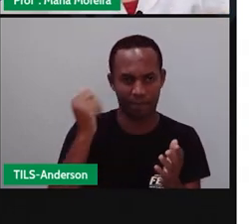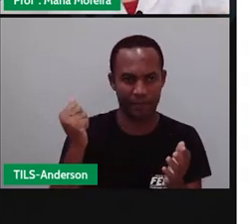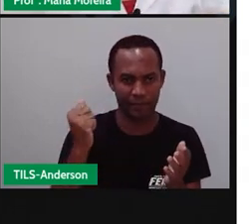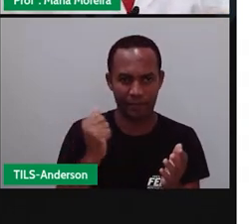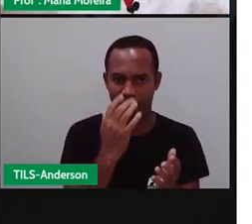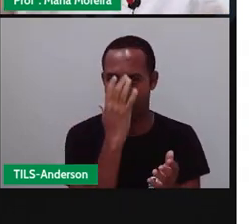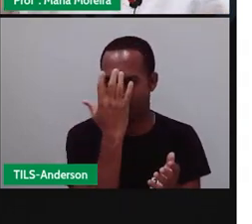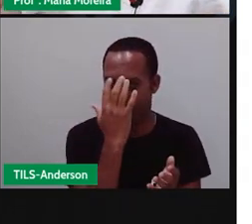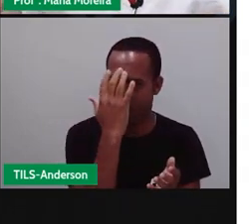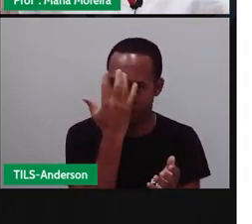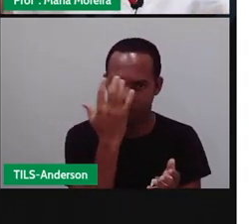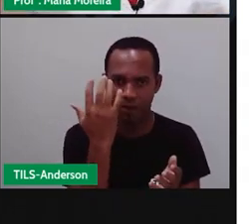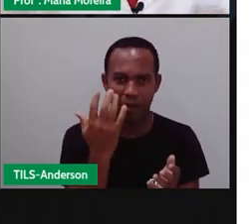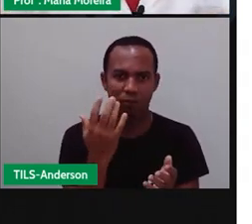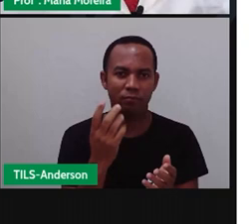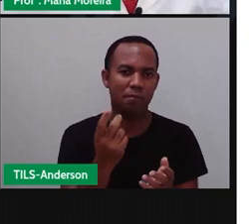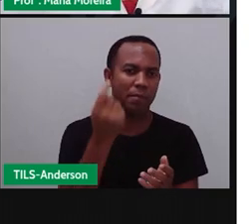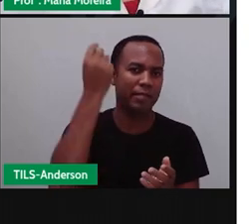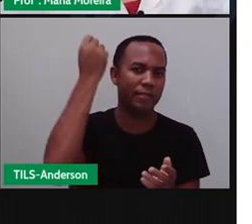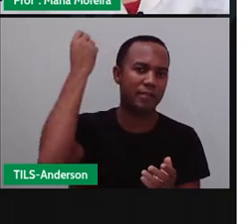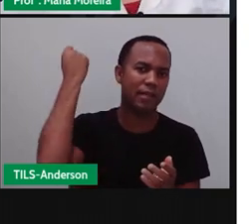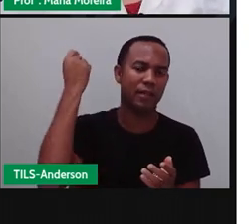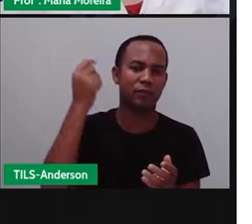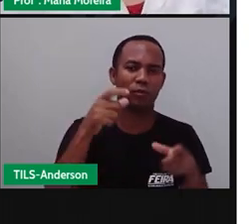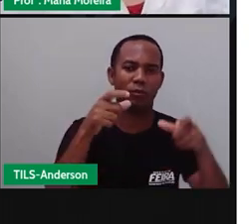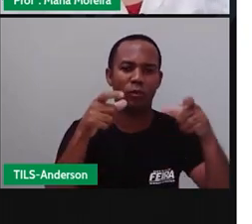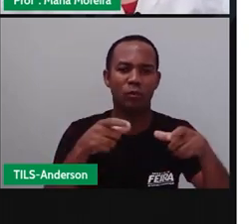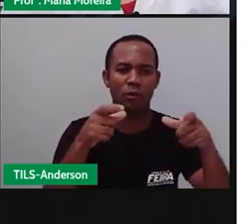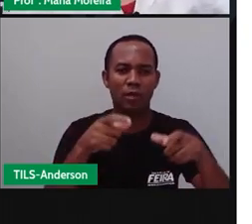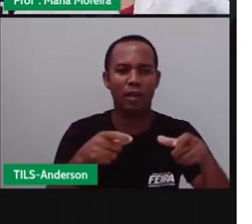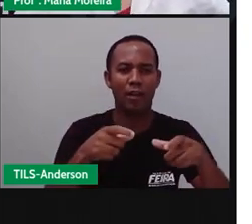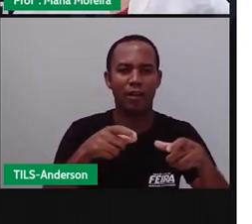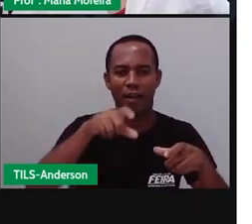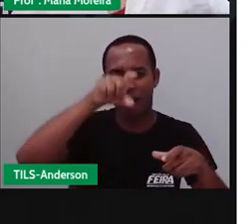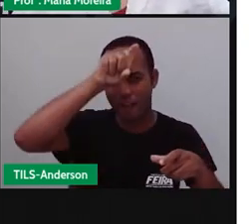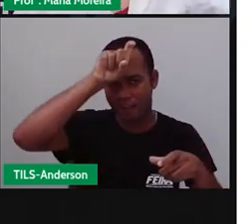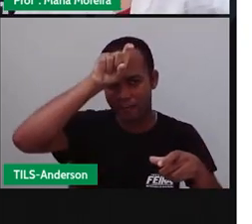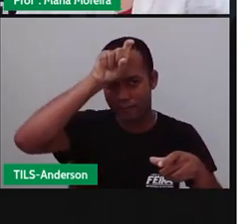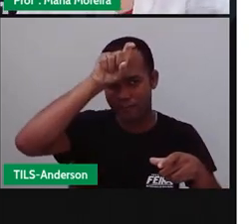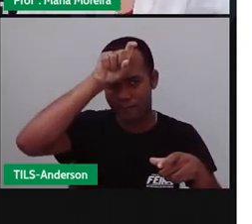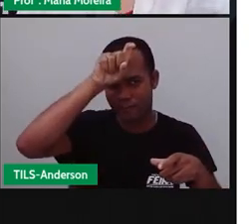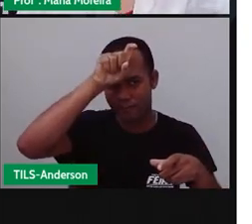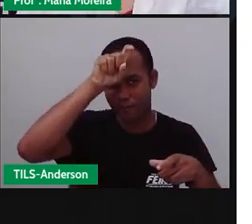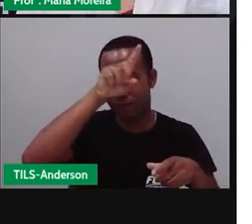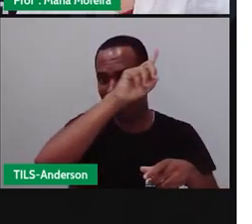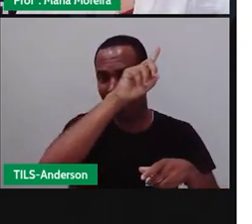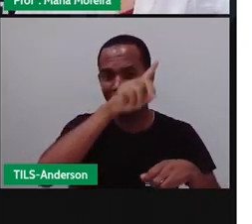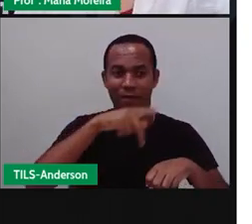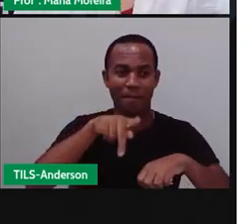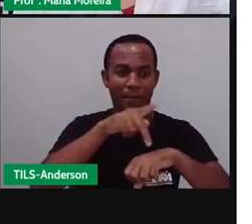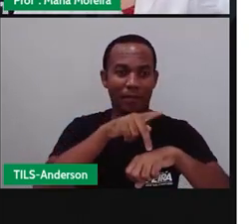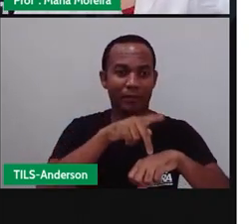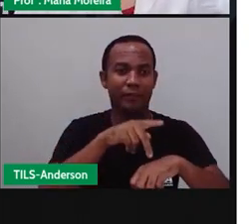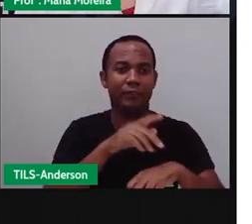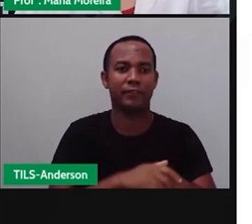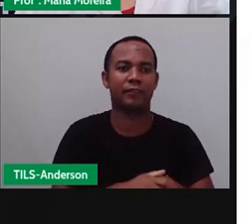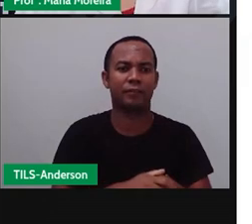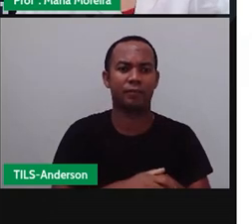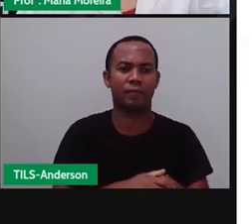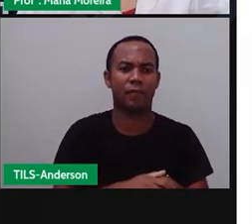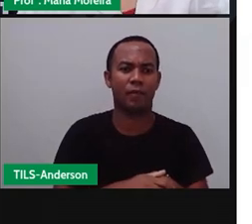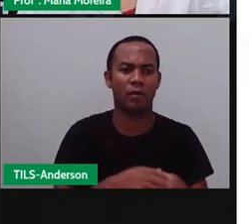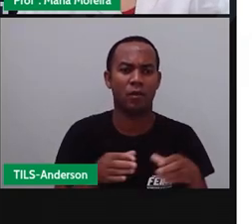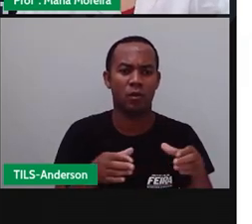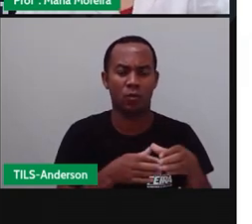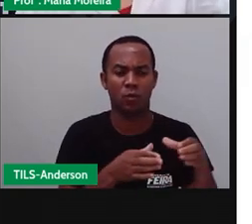carnaval se originou lá no antigo Egito? Quanto tempo, né? Alguns estudiosos, alguns historiadores acreditam,